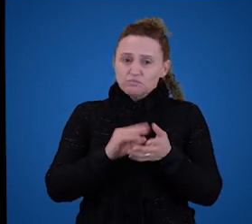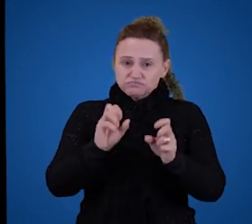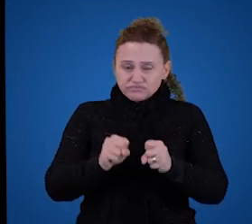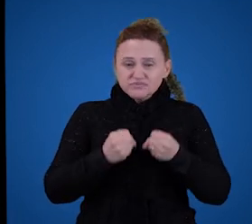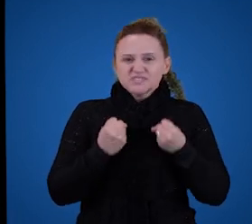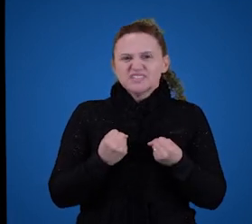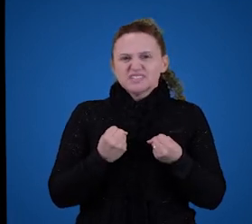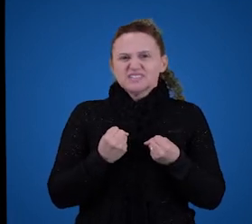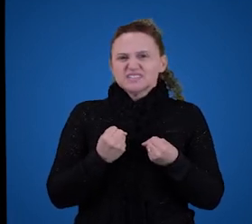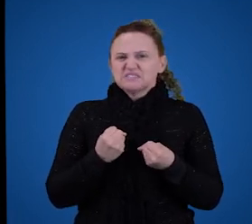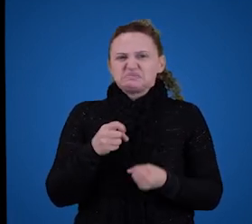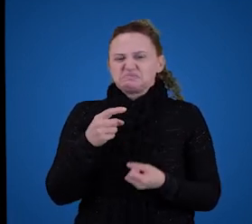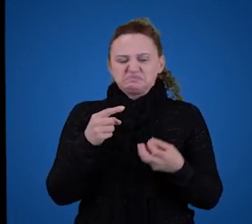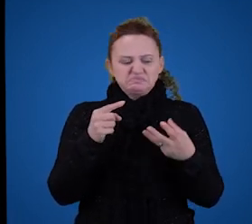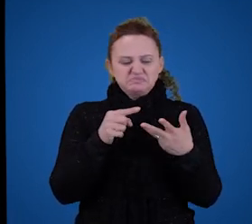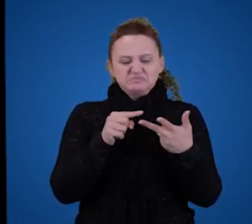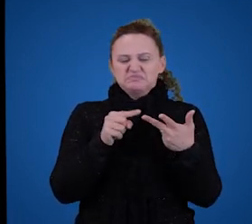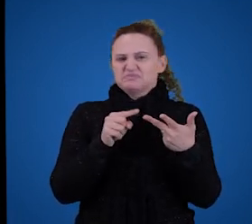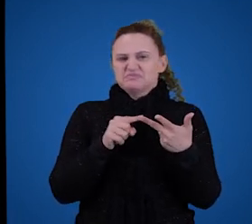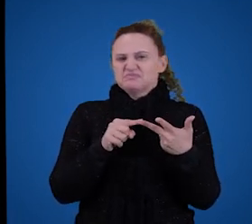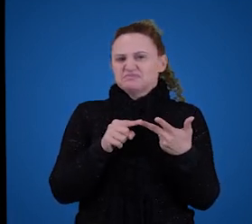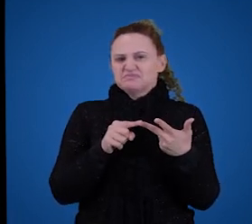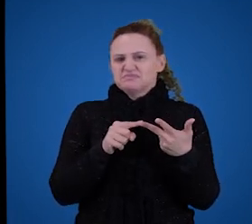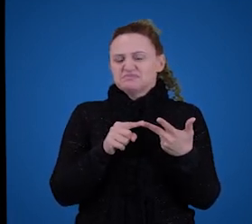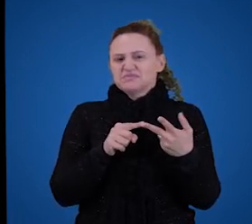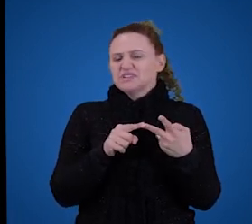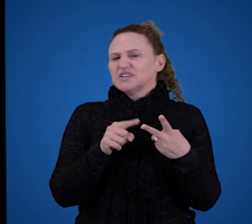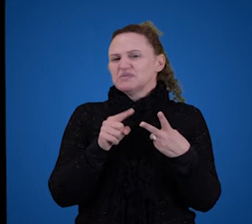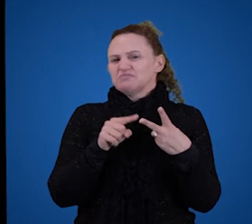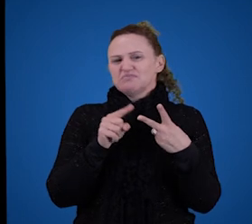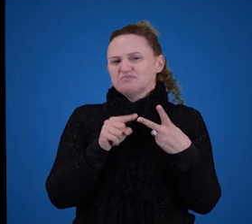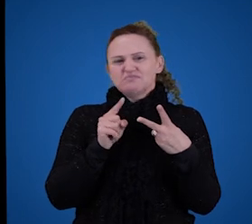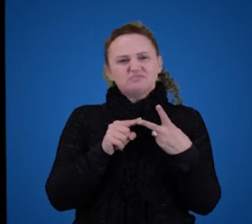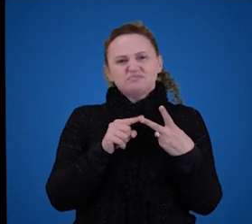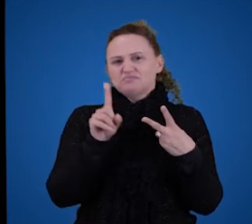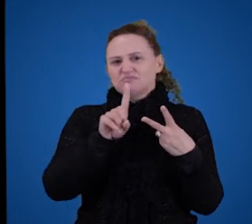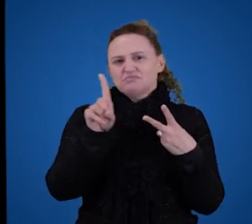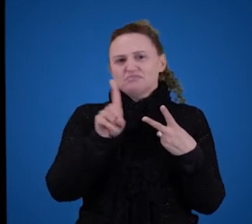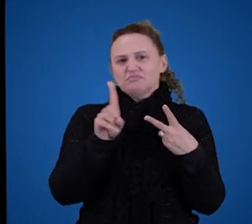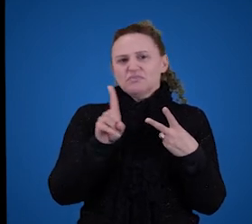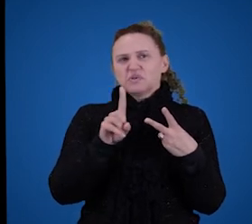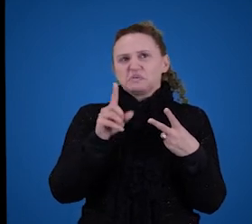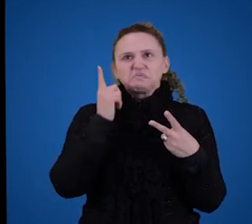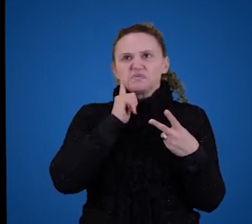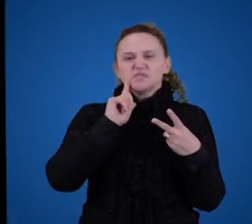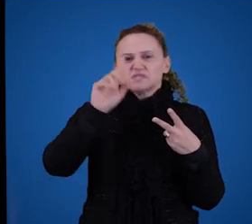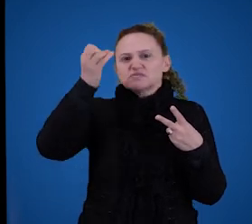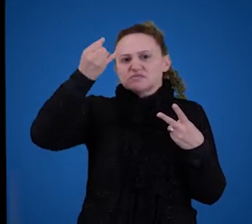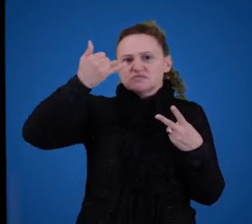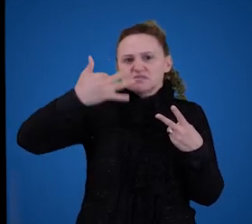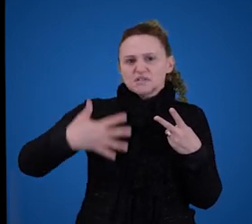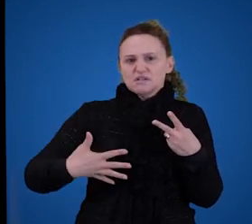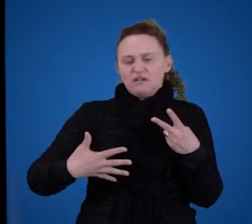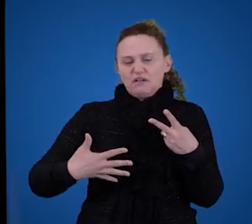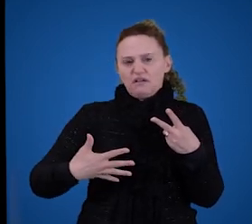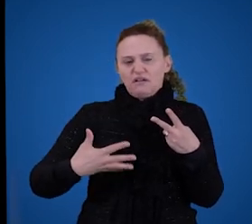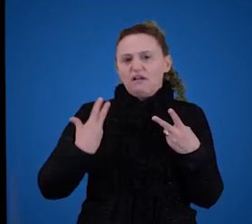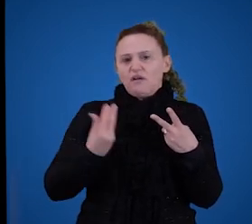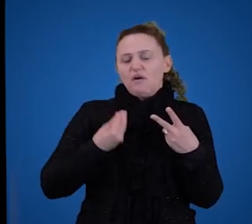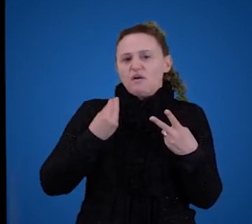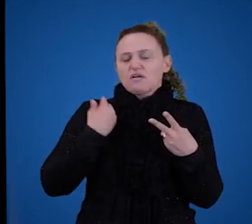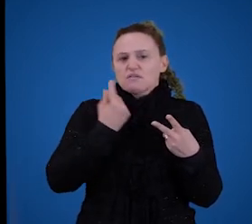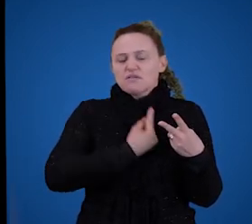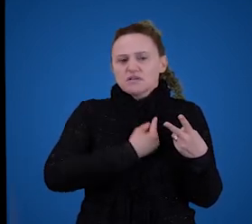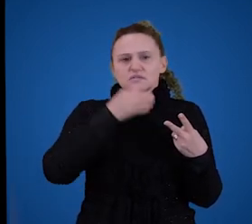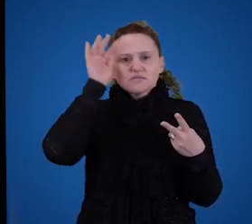tese também não parece ser uma boa, uma boa hipótese, porque nós não conseguiríamos explicar com ela, como nós compreendemos